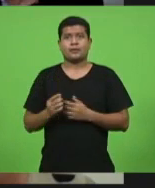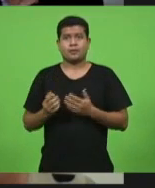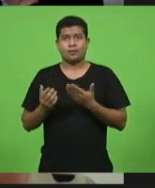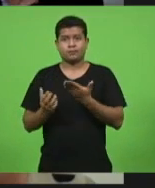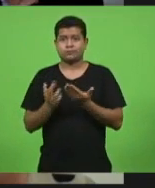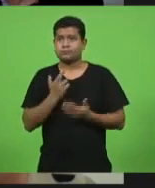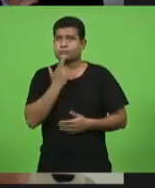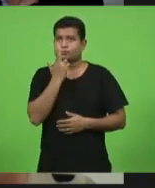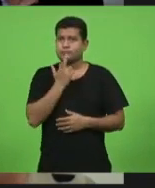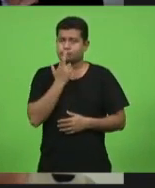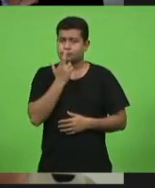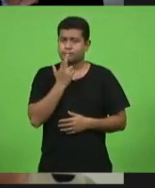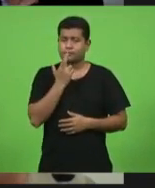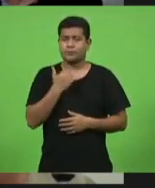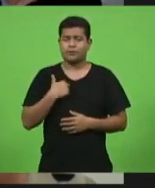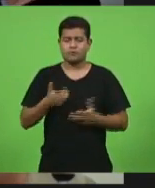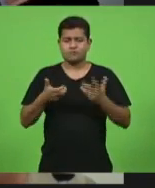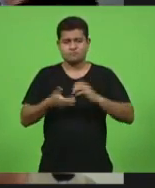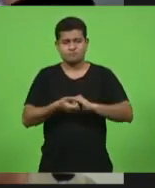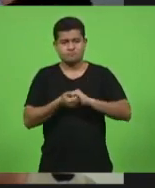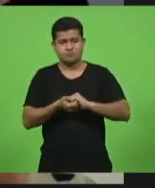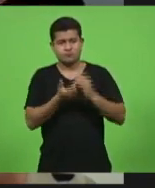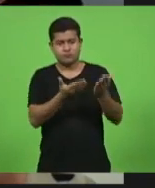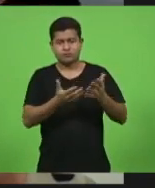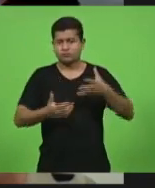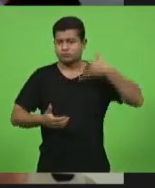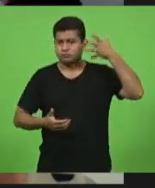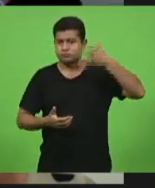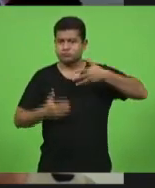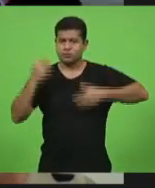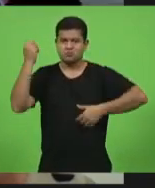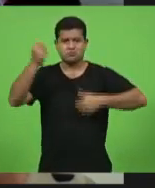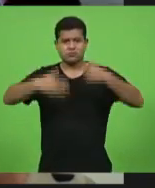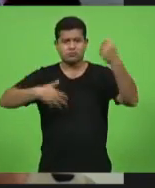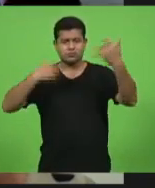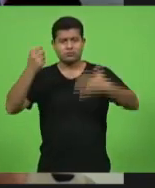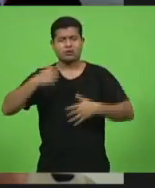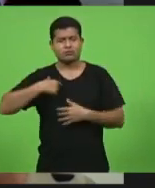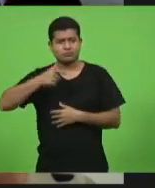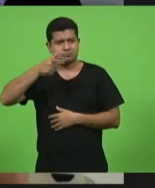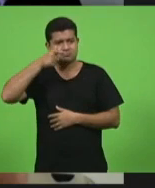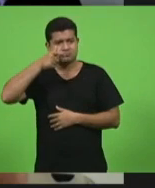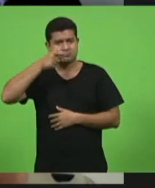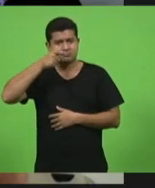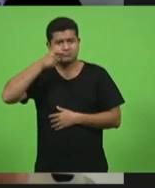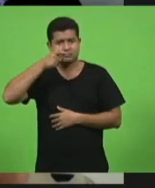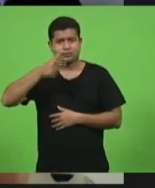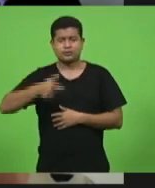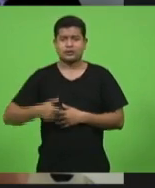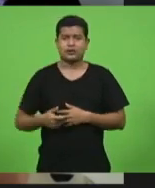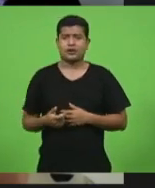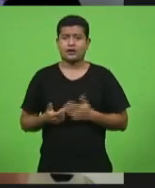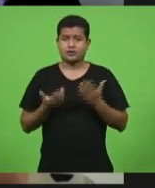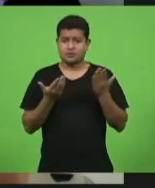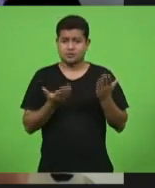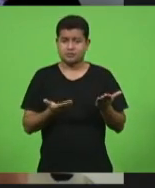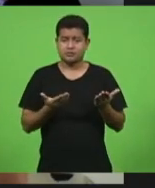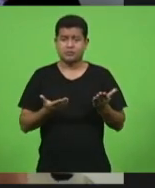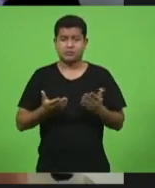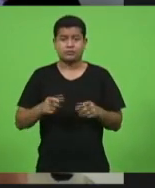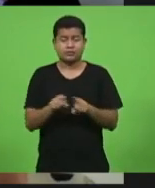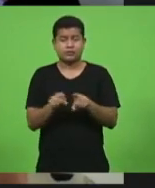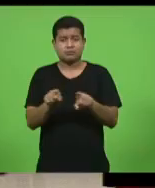pronunciamento e acompanhei aqui com muita atenção também o acompanhamento da fala do deputado